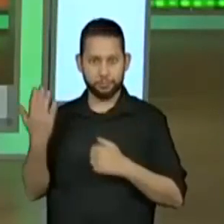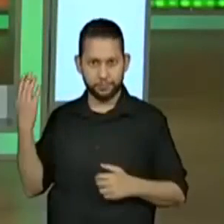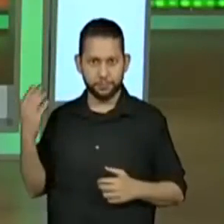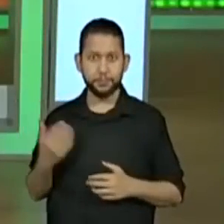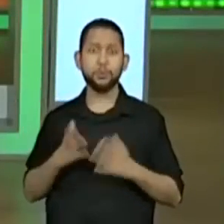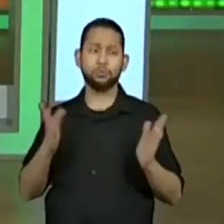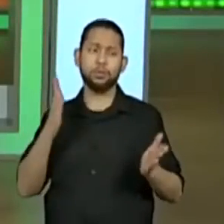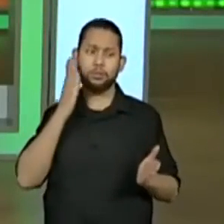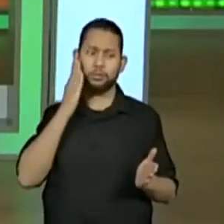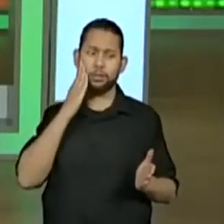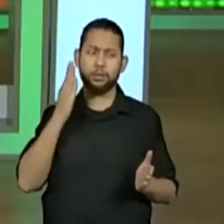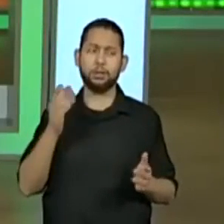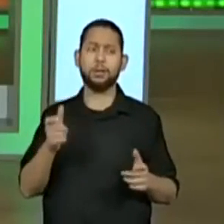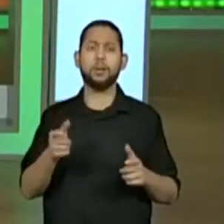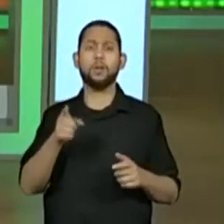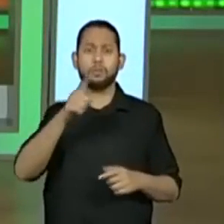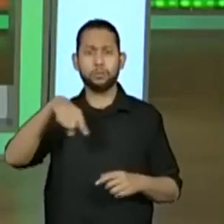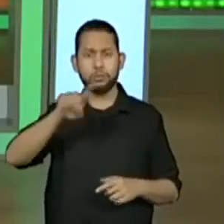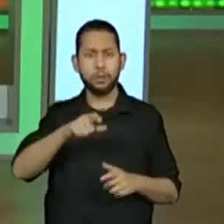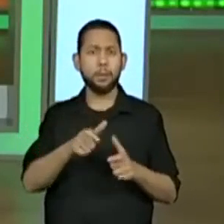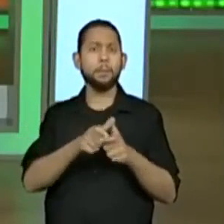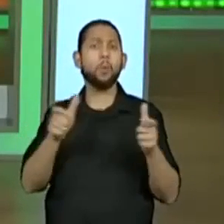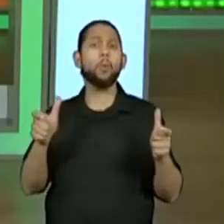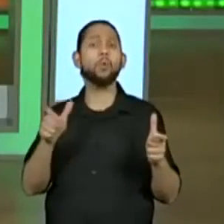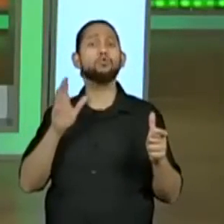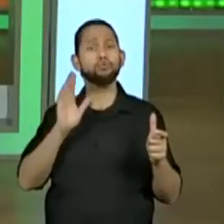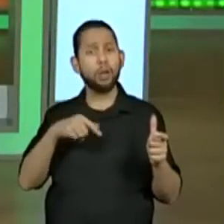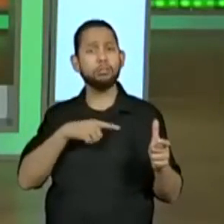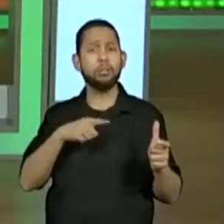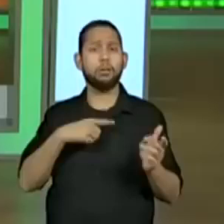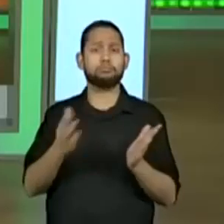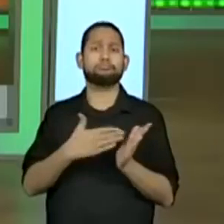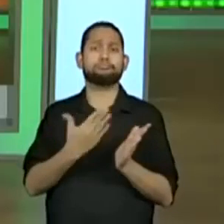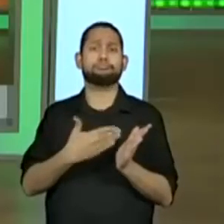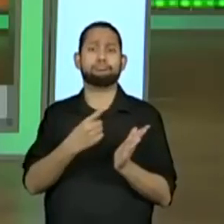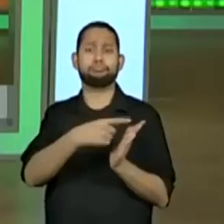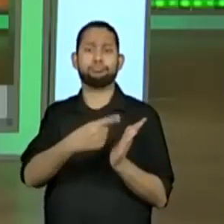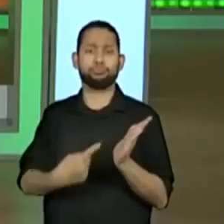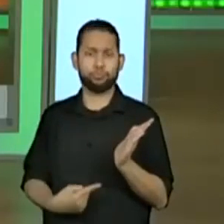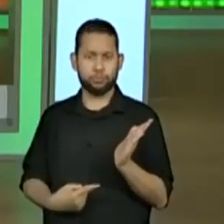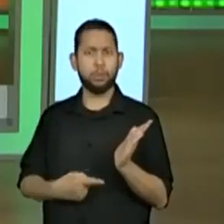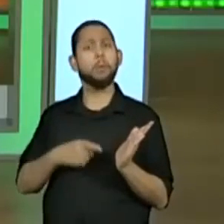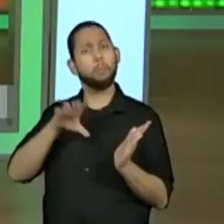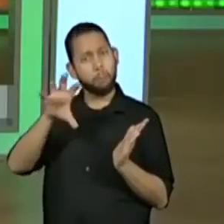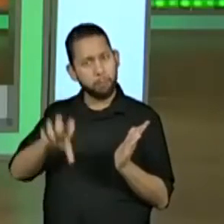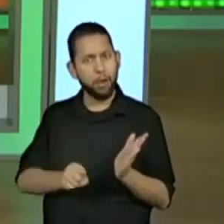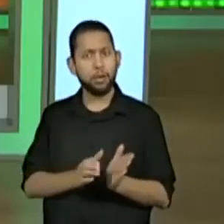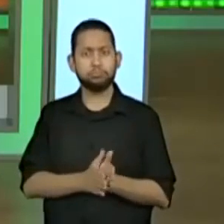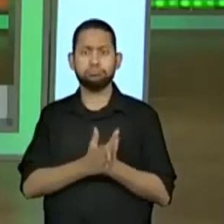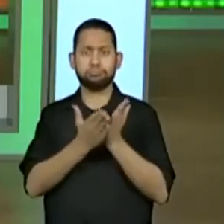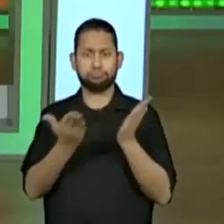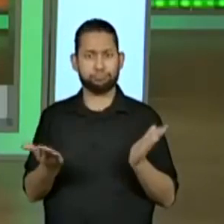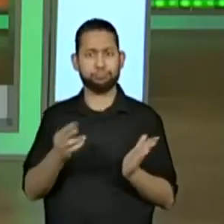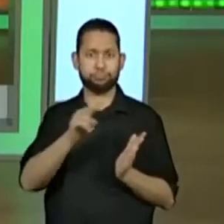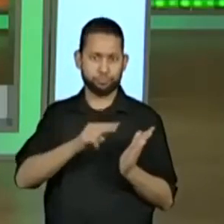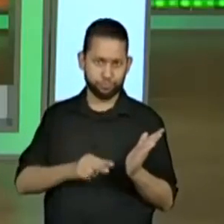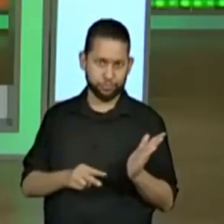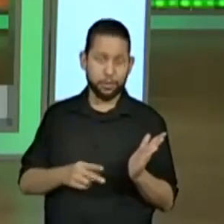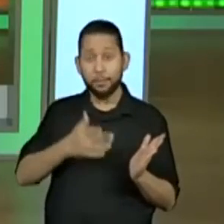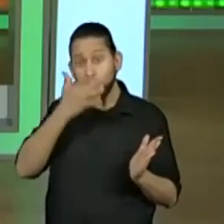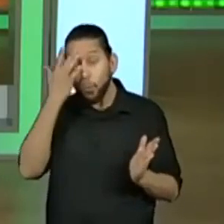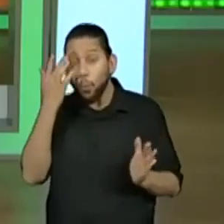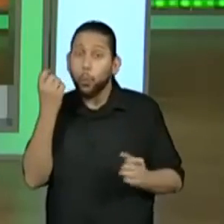eu já sei que a maioria de vocês possui o material em mãos e está aí acompanhando a aula. Alguns ainda que não